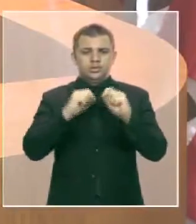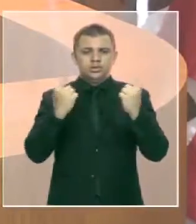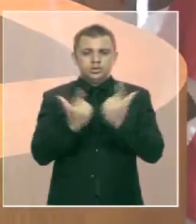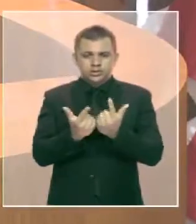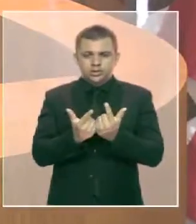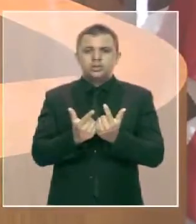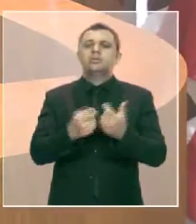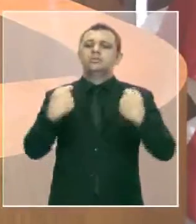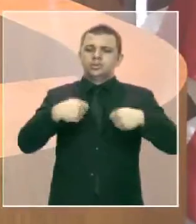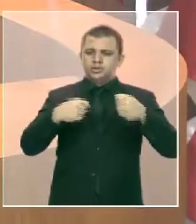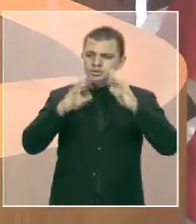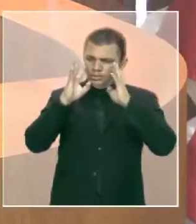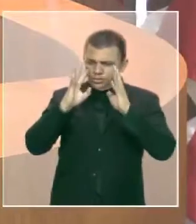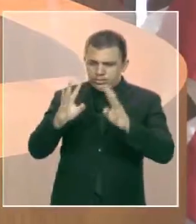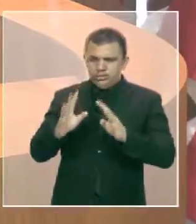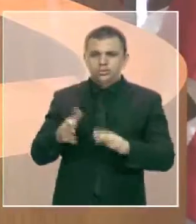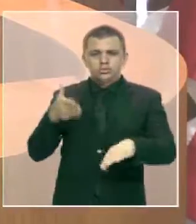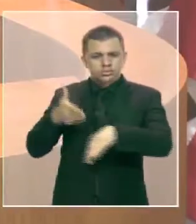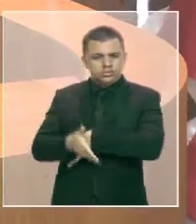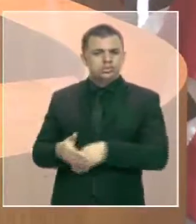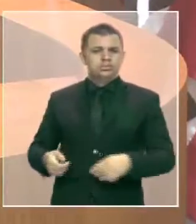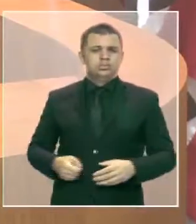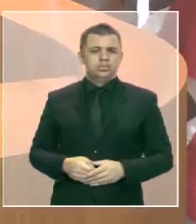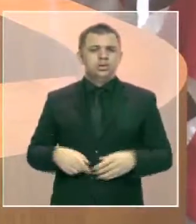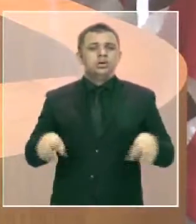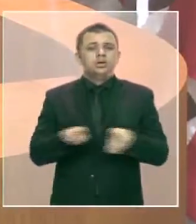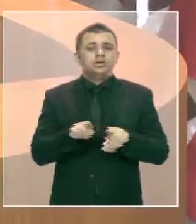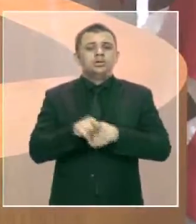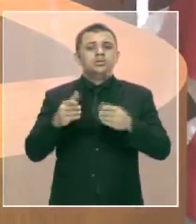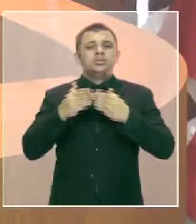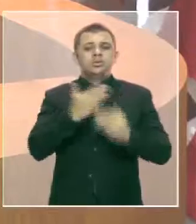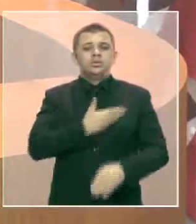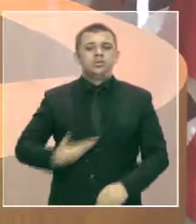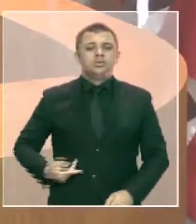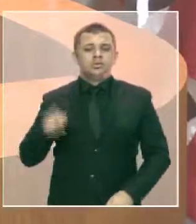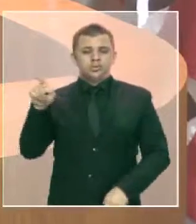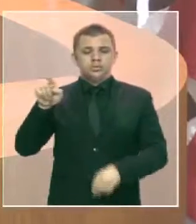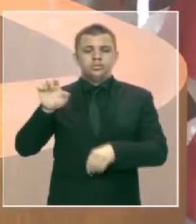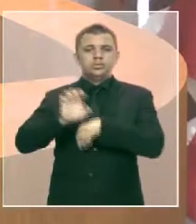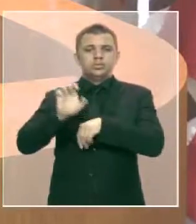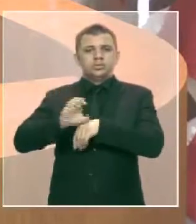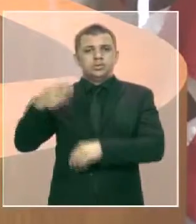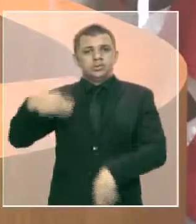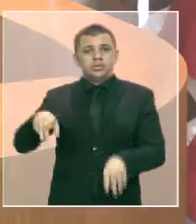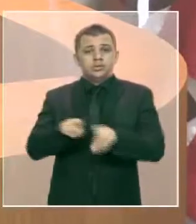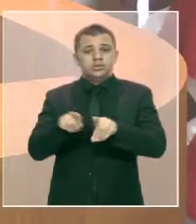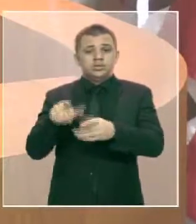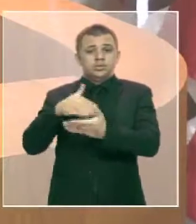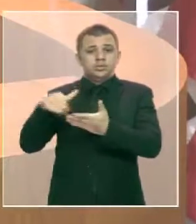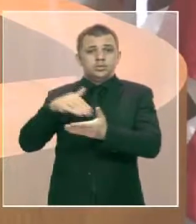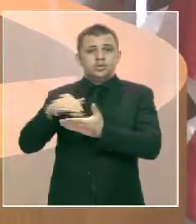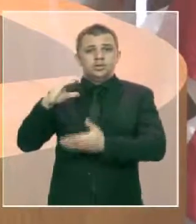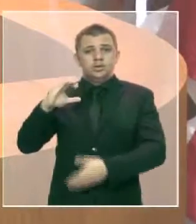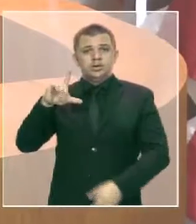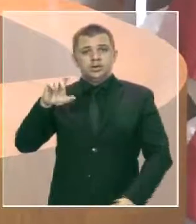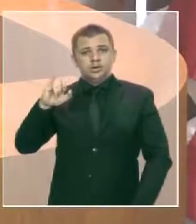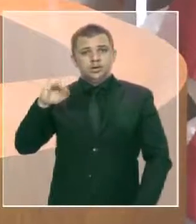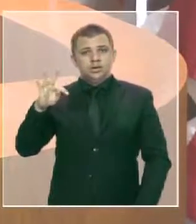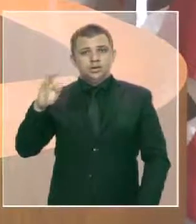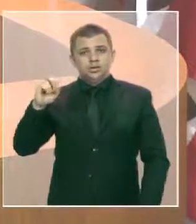governo do Estado do Maranhão, solicito ao secretário Cleiton Ledo que, por favor, que, por gentileza,